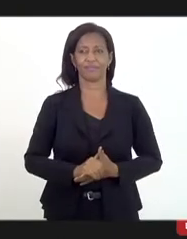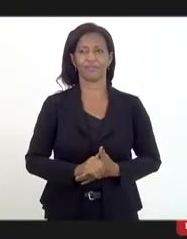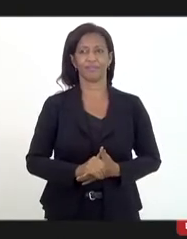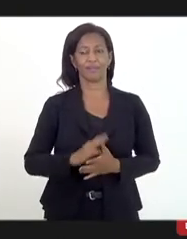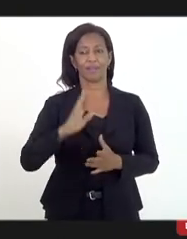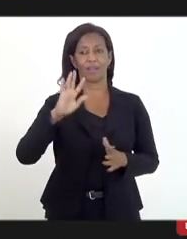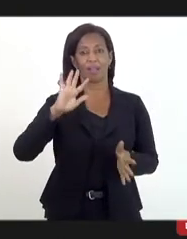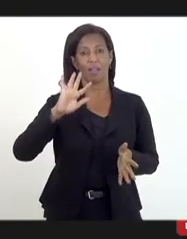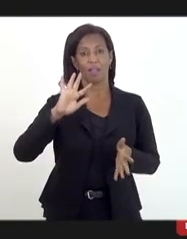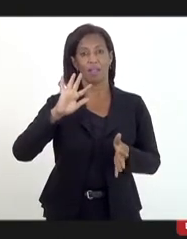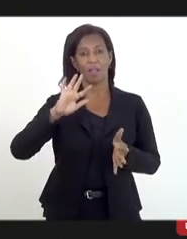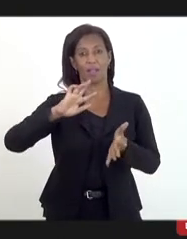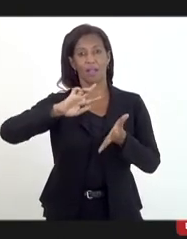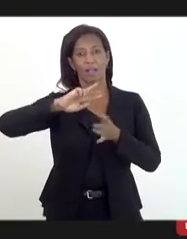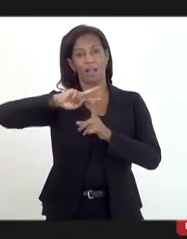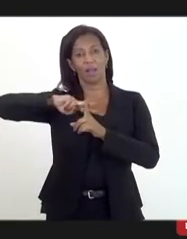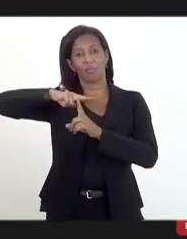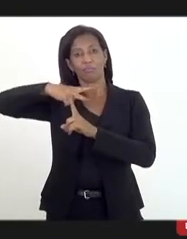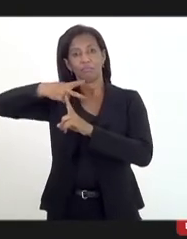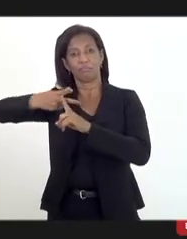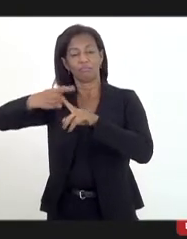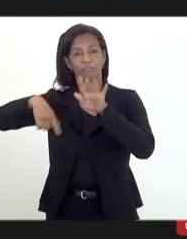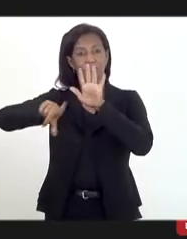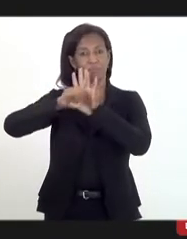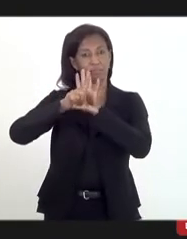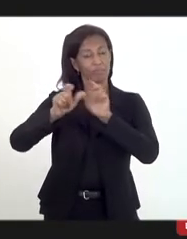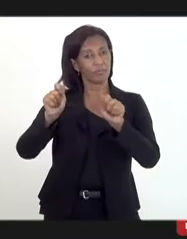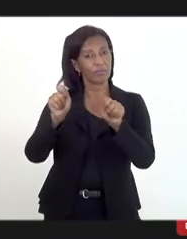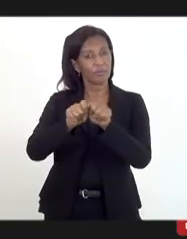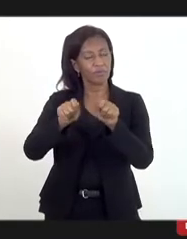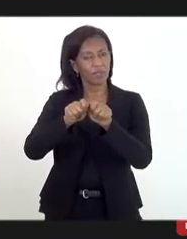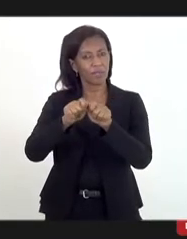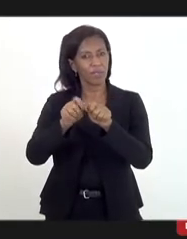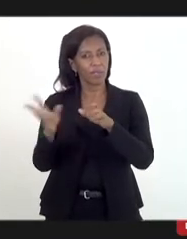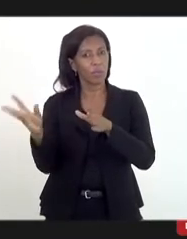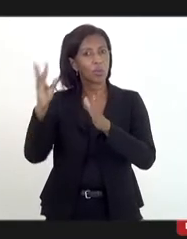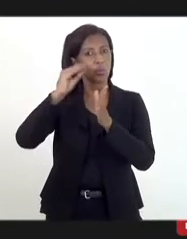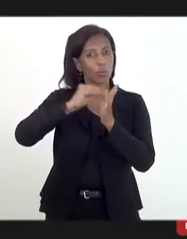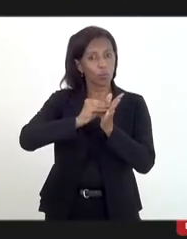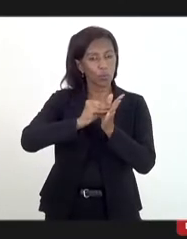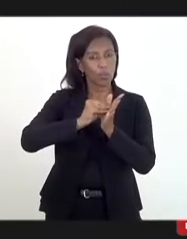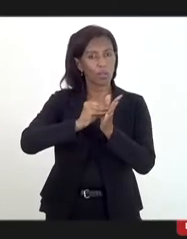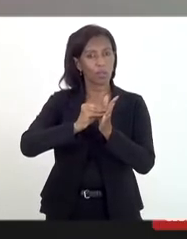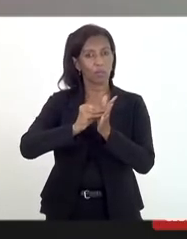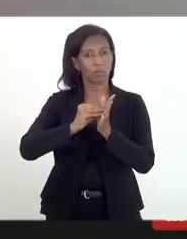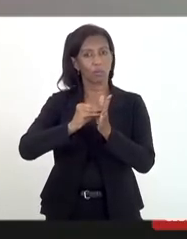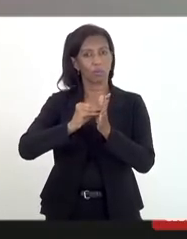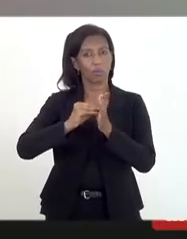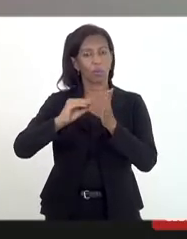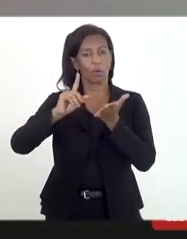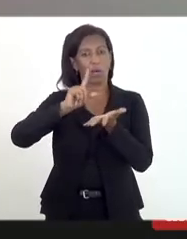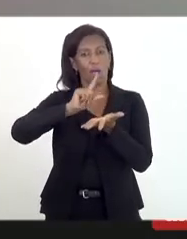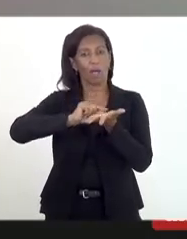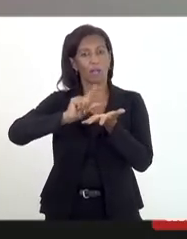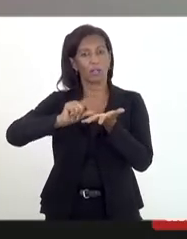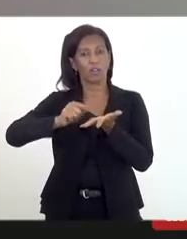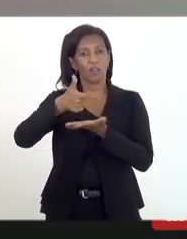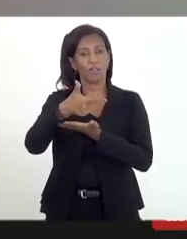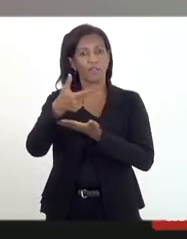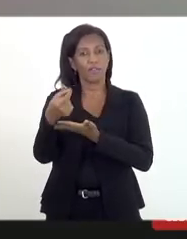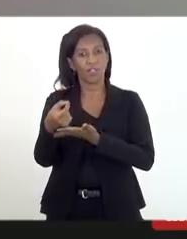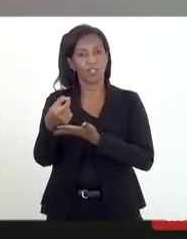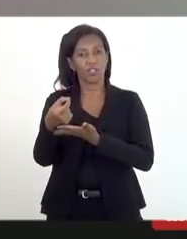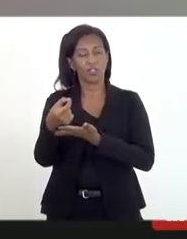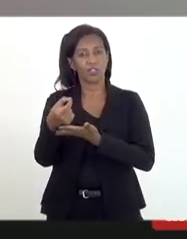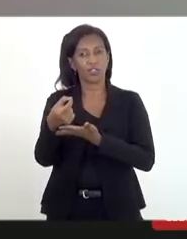Alterações legislativas importantes foram feitas, incluindo o artigo 20 da 77-1689,